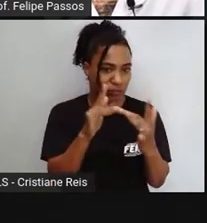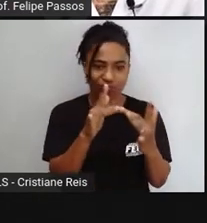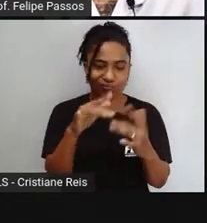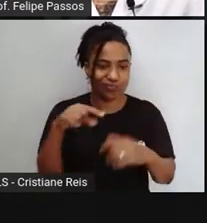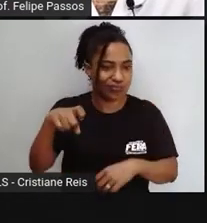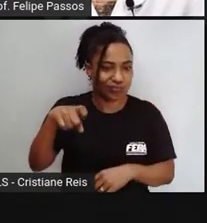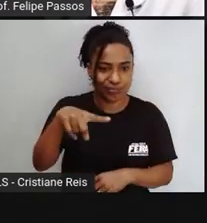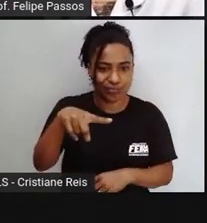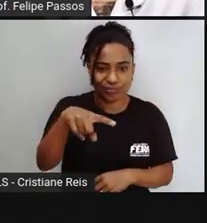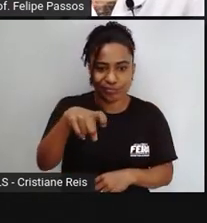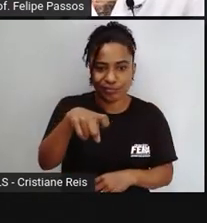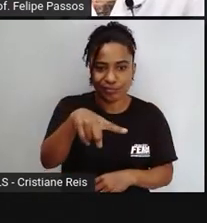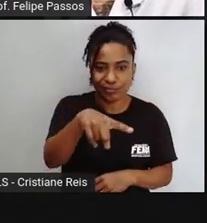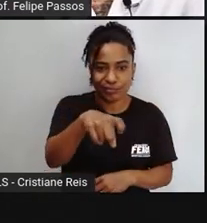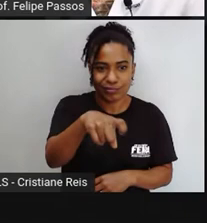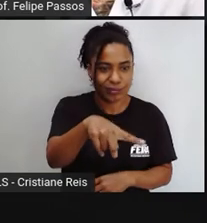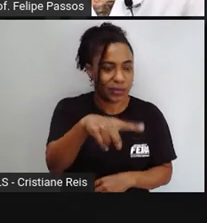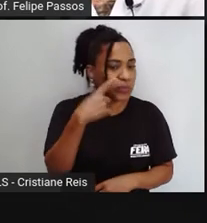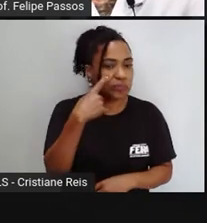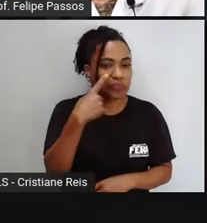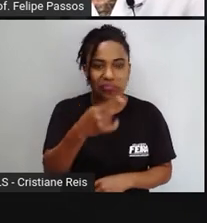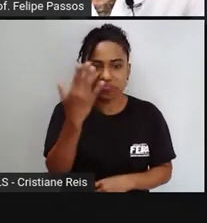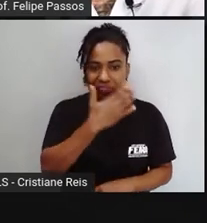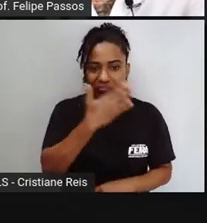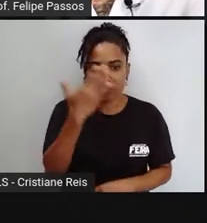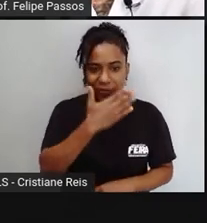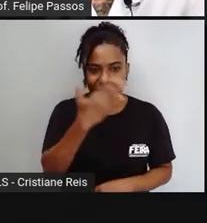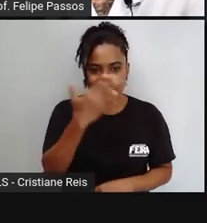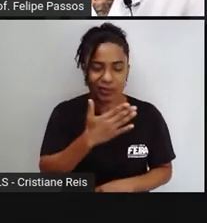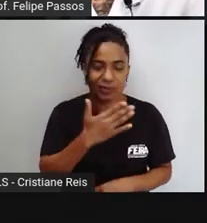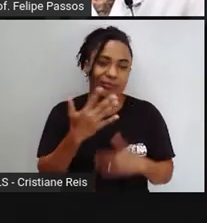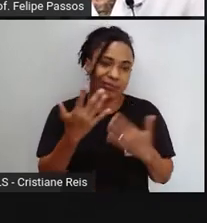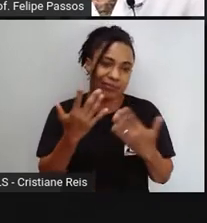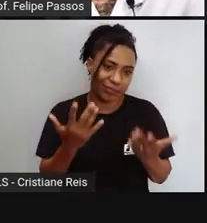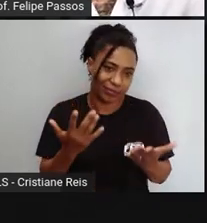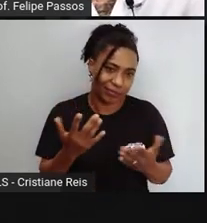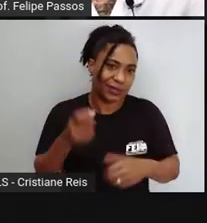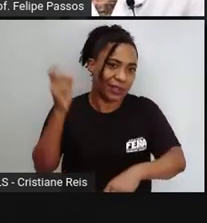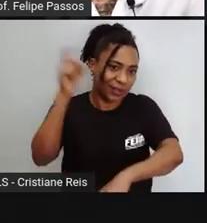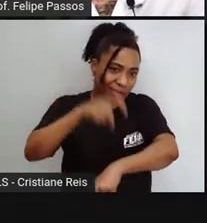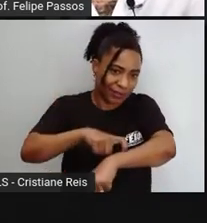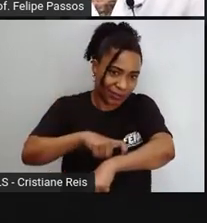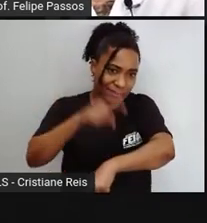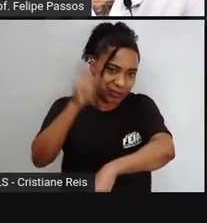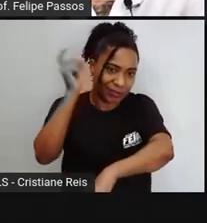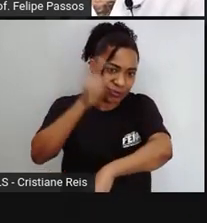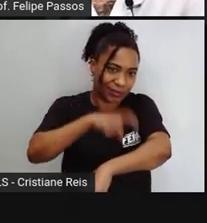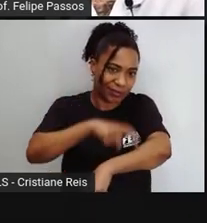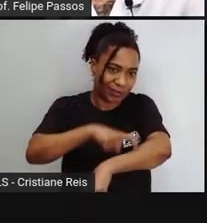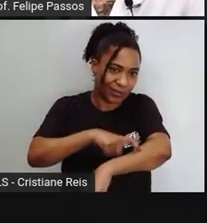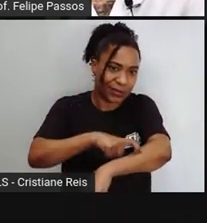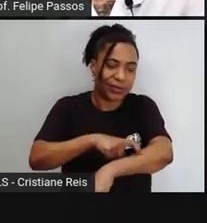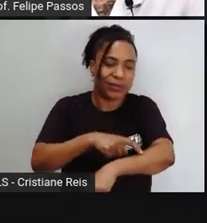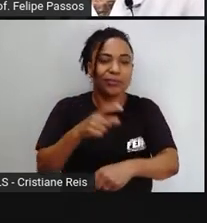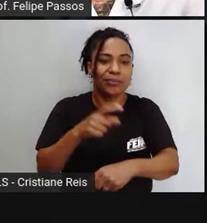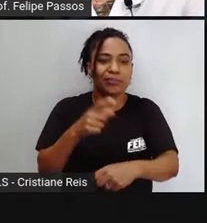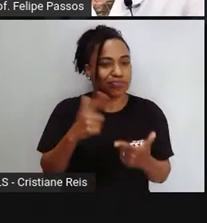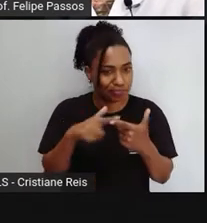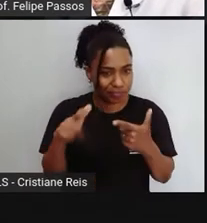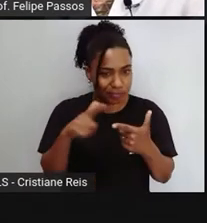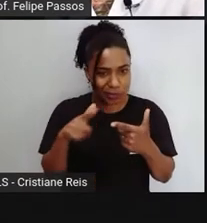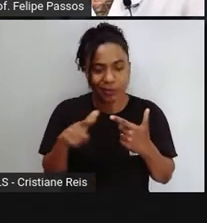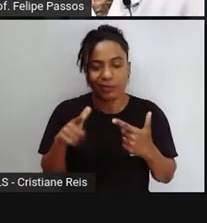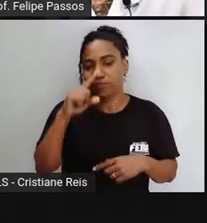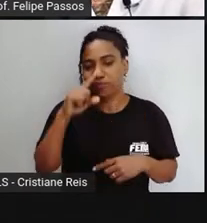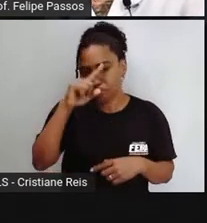De não ter contato com esse bicho. A parte boa é que causa muitas dores, muita inflamação. Em casos graves, pode